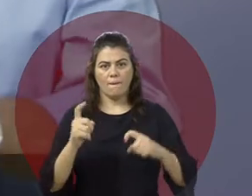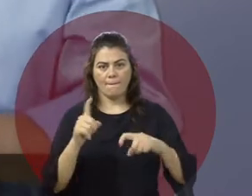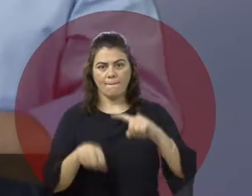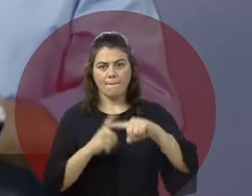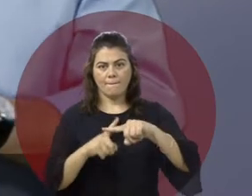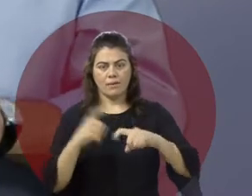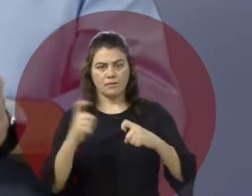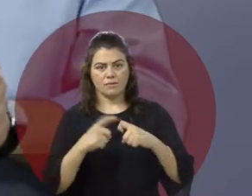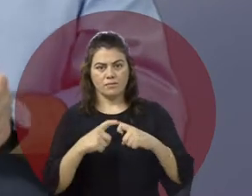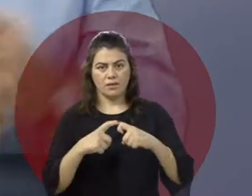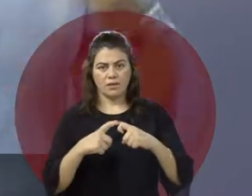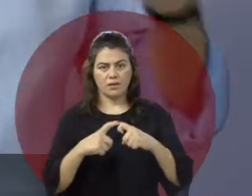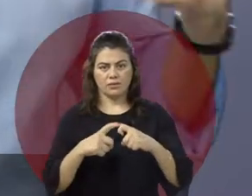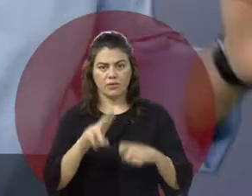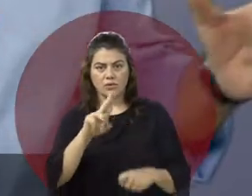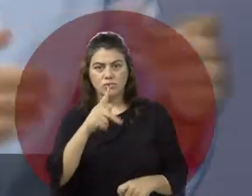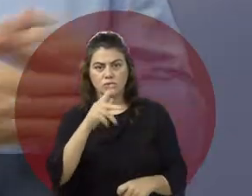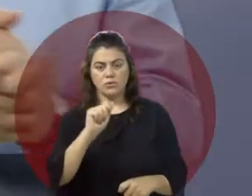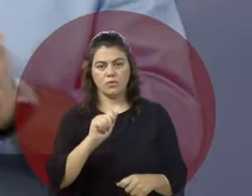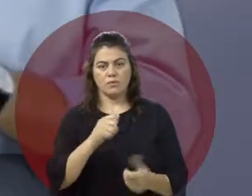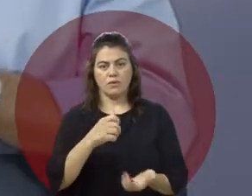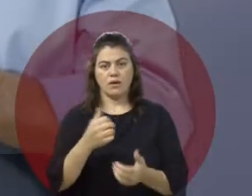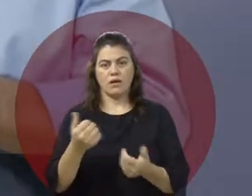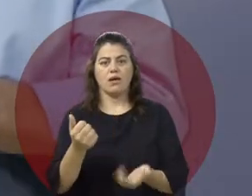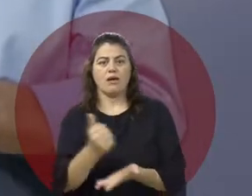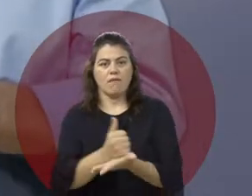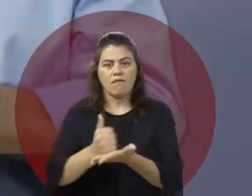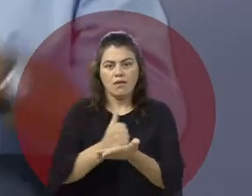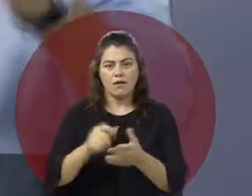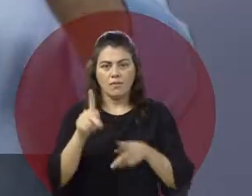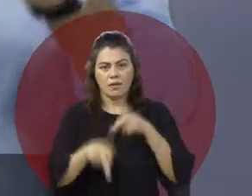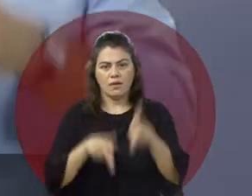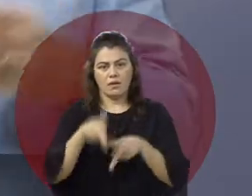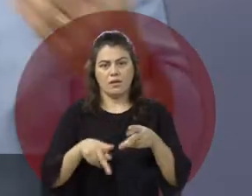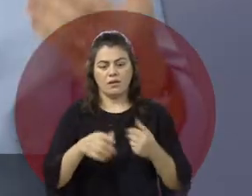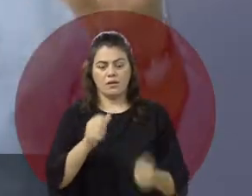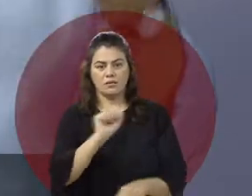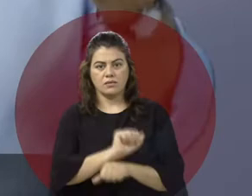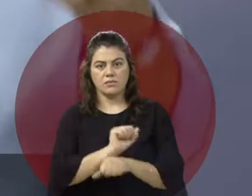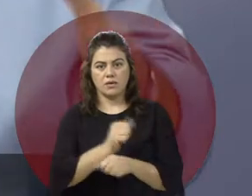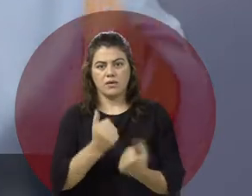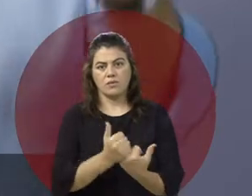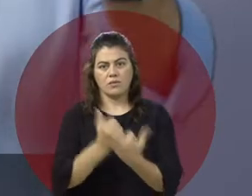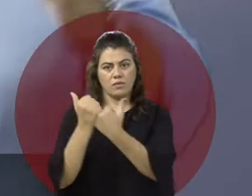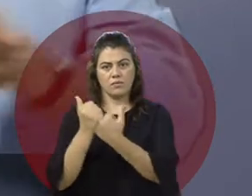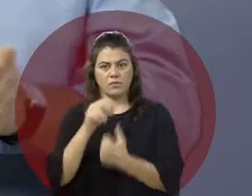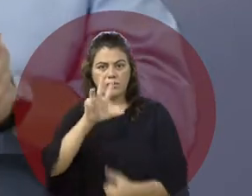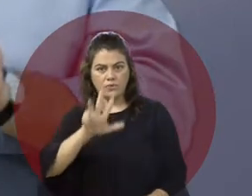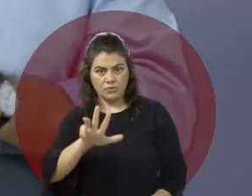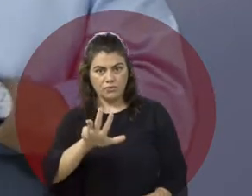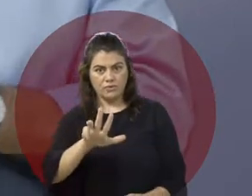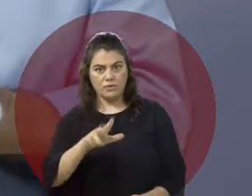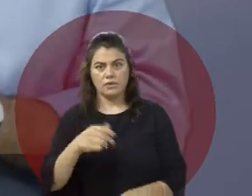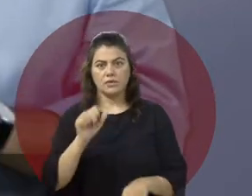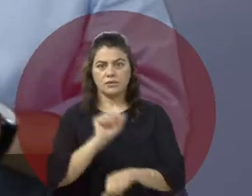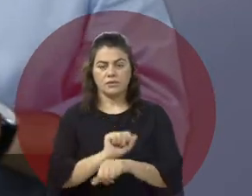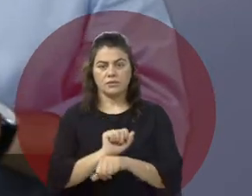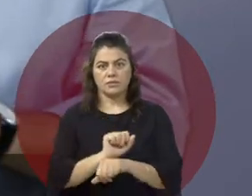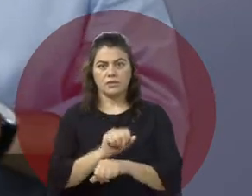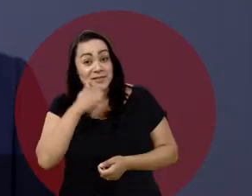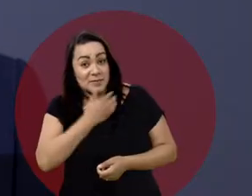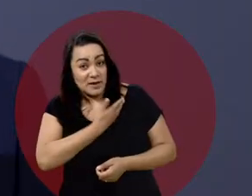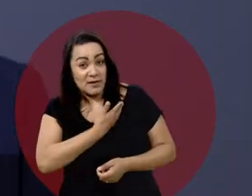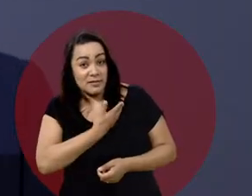as UPAs e as farmácias populares. Eu conto com o apoio do ex-presidente Lula. Espero contar agora também com o seu voto.